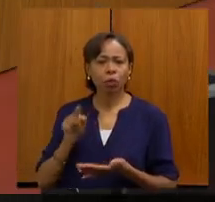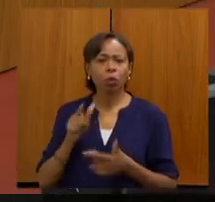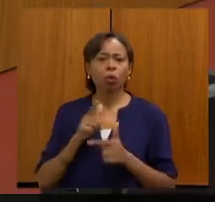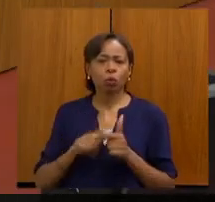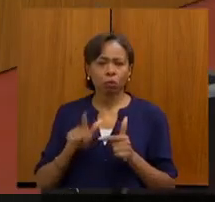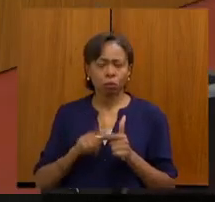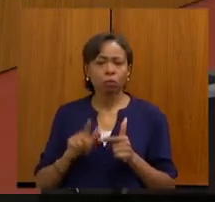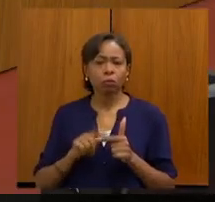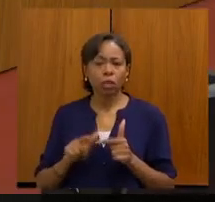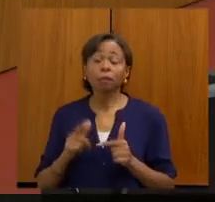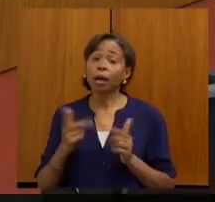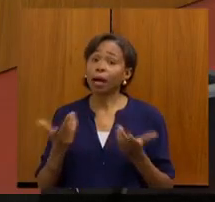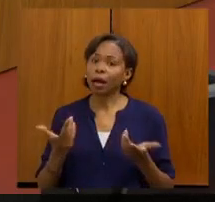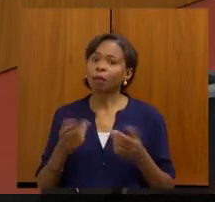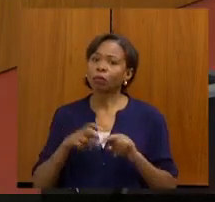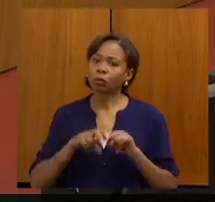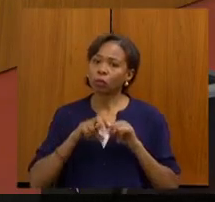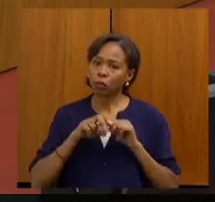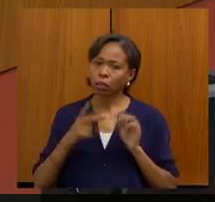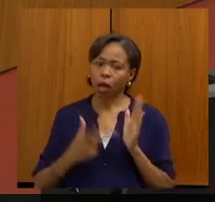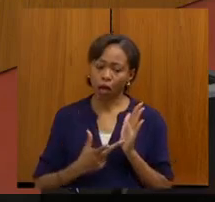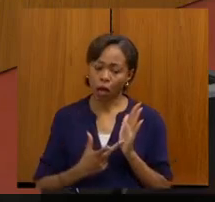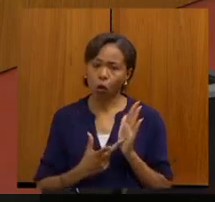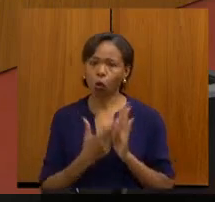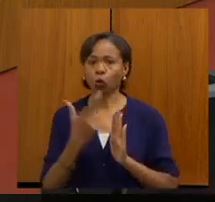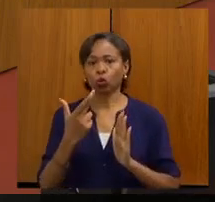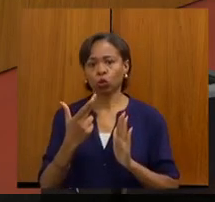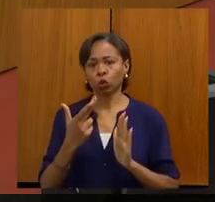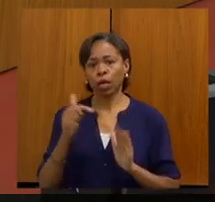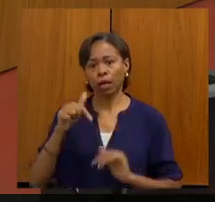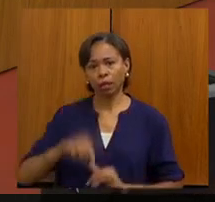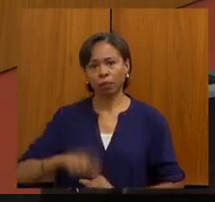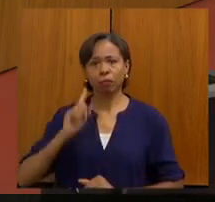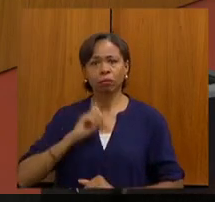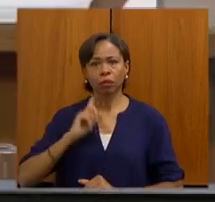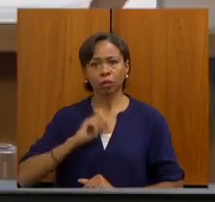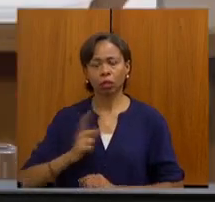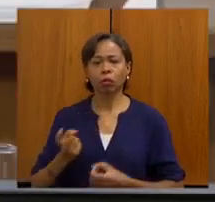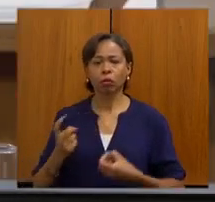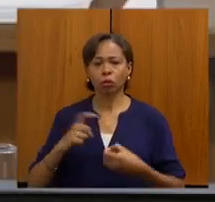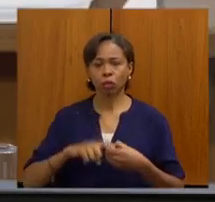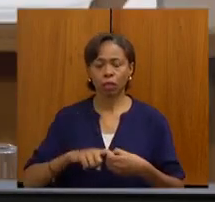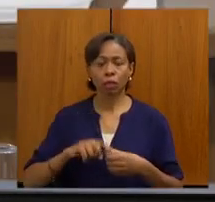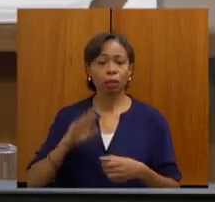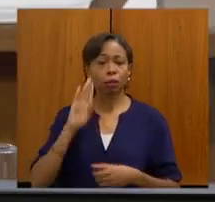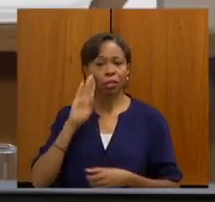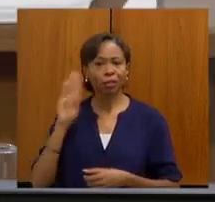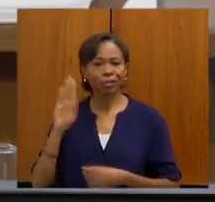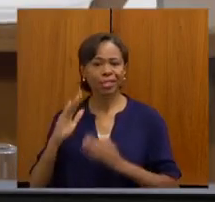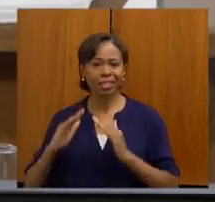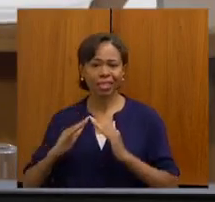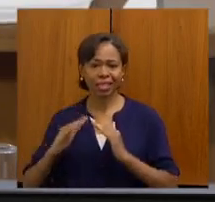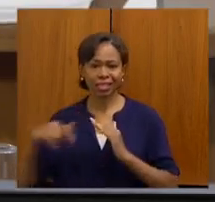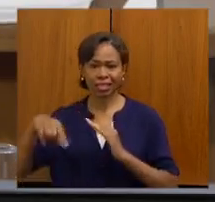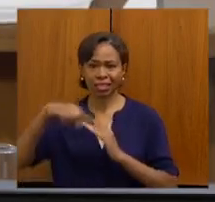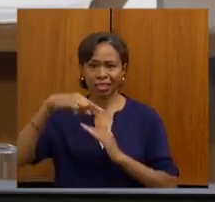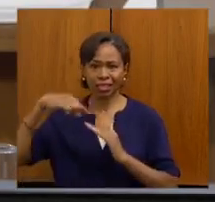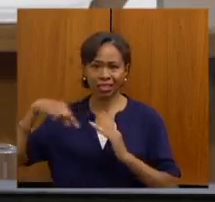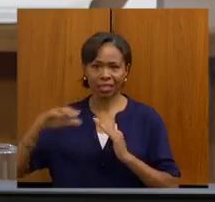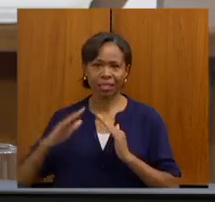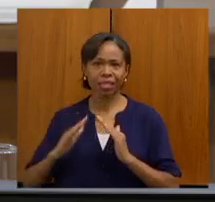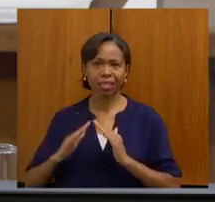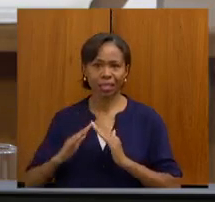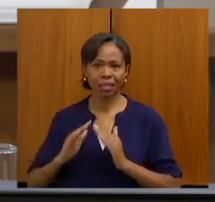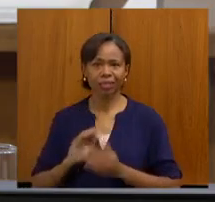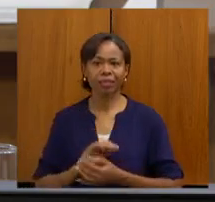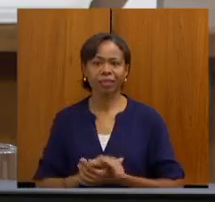problema e as cirurgias estão sendo feitas aqui em Minas Gerais, inclusive na Santa Casa, viu, doutora Ana? A